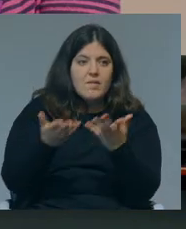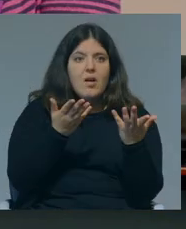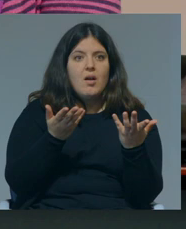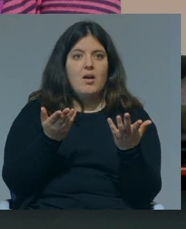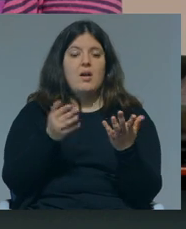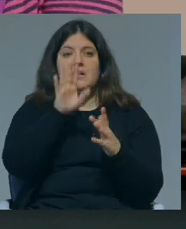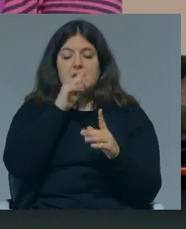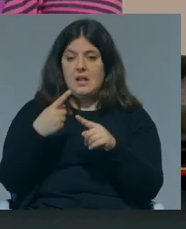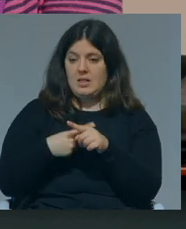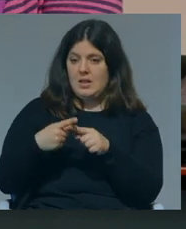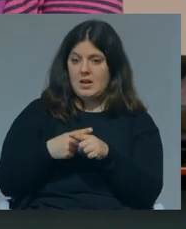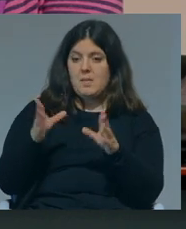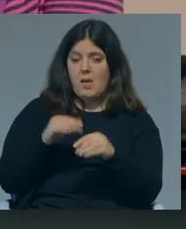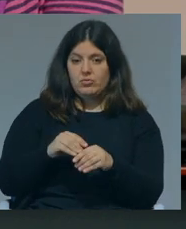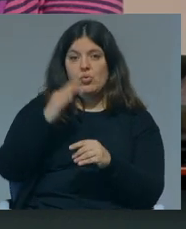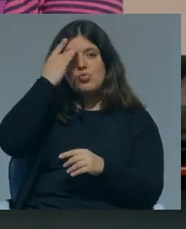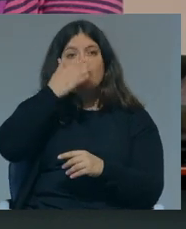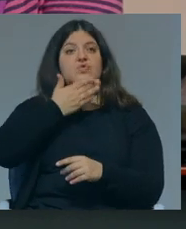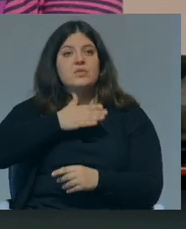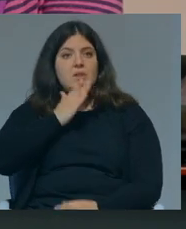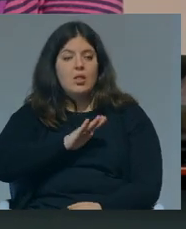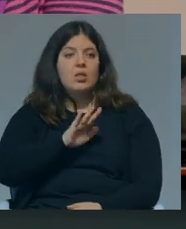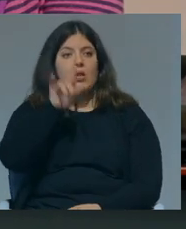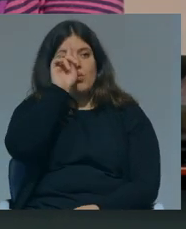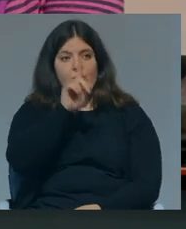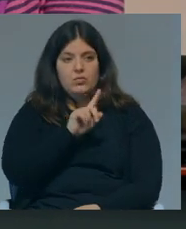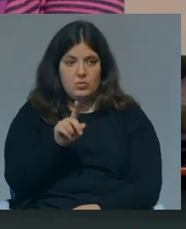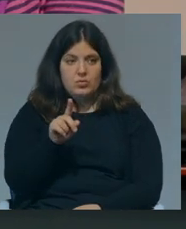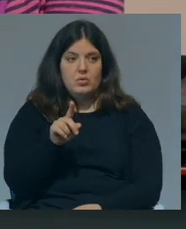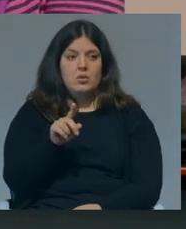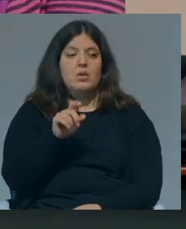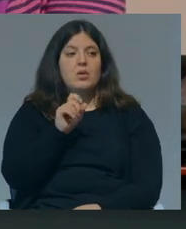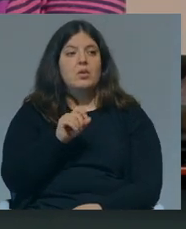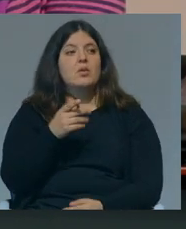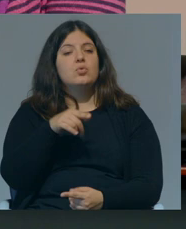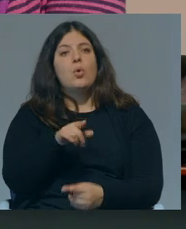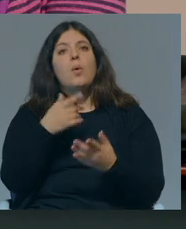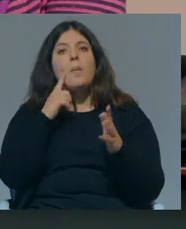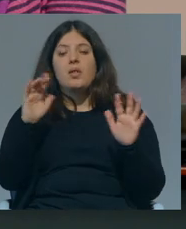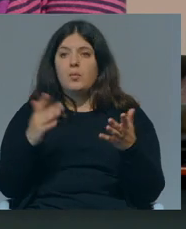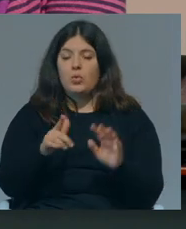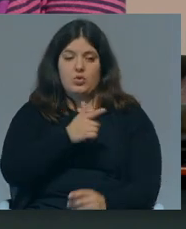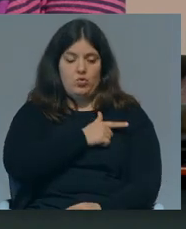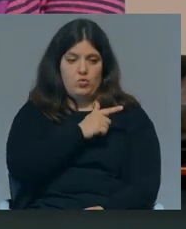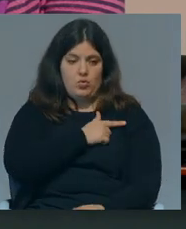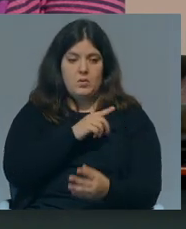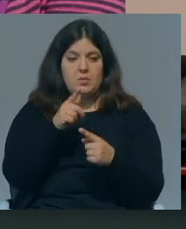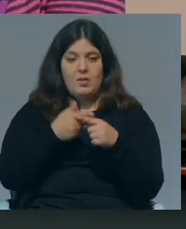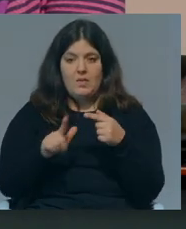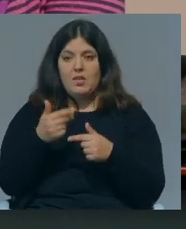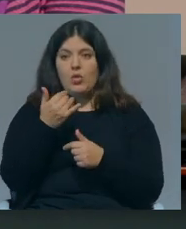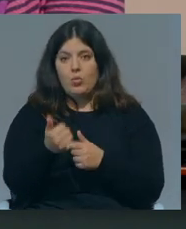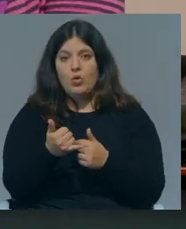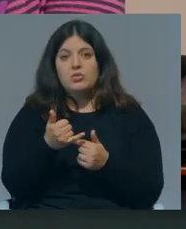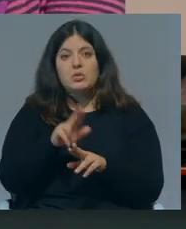carreira. Se atribuirmos e tivermos um número suficiente de professores é possível... Mas tu para diminuir as turmas, para dividir-se por dois, precisas